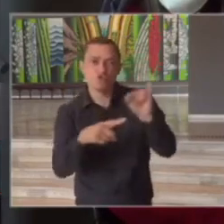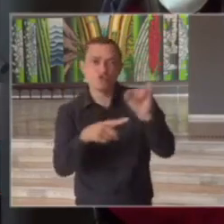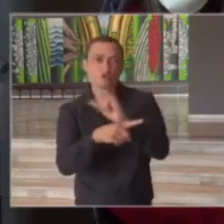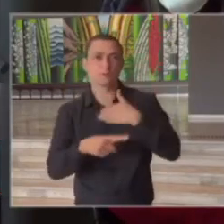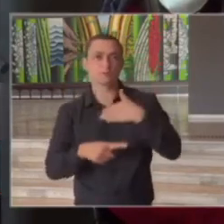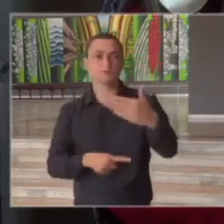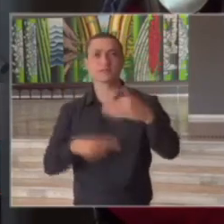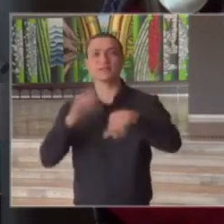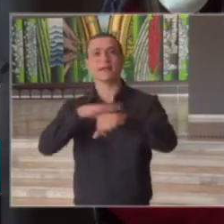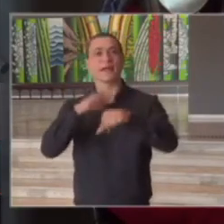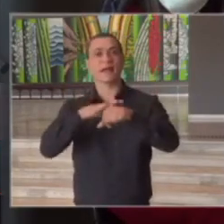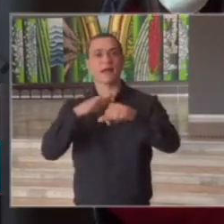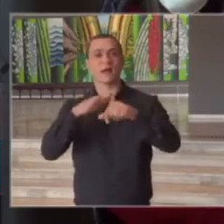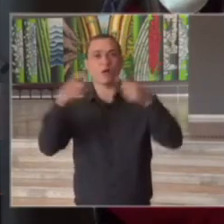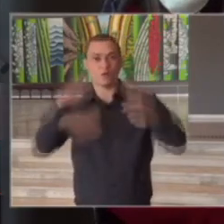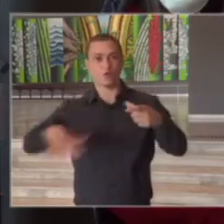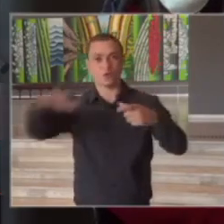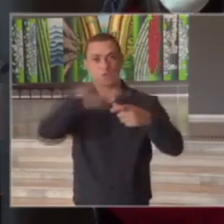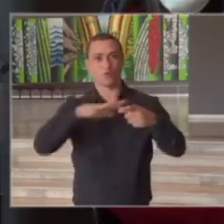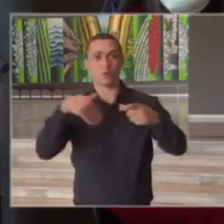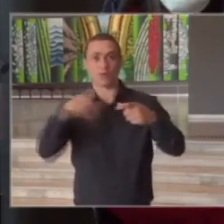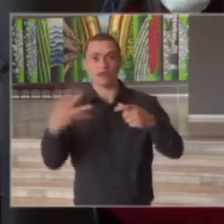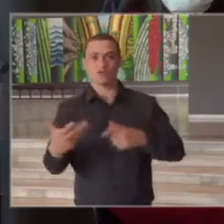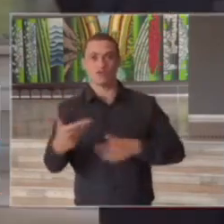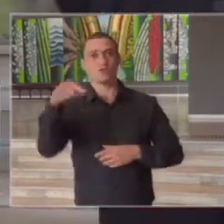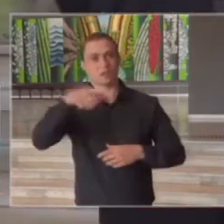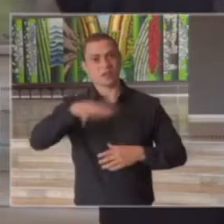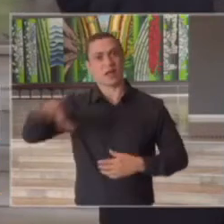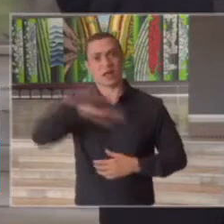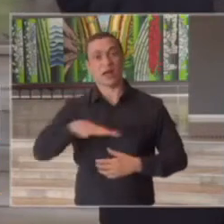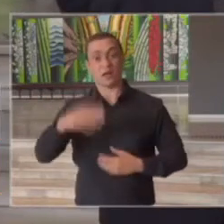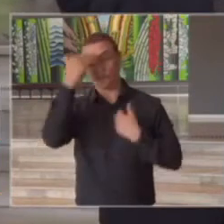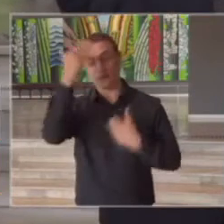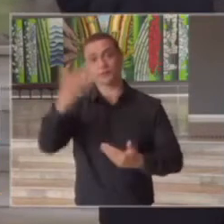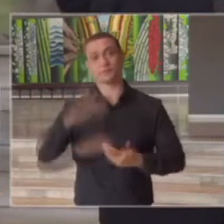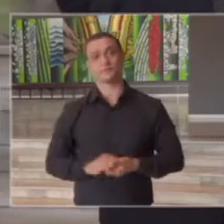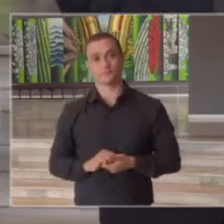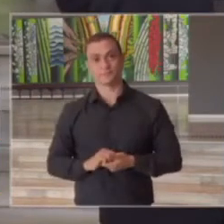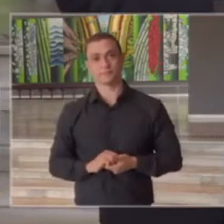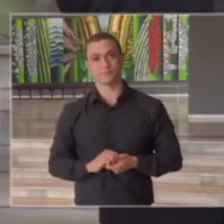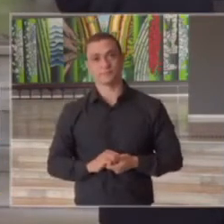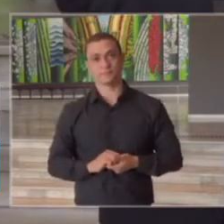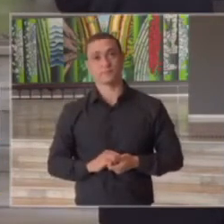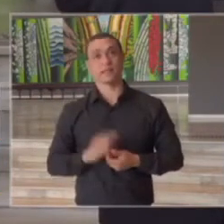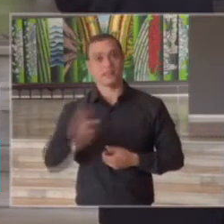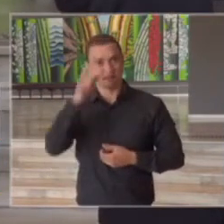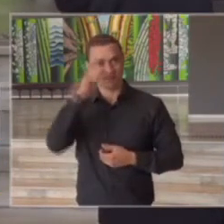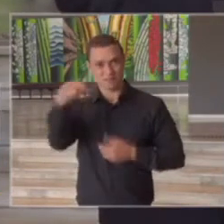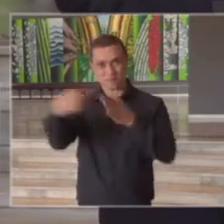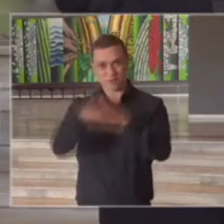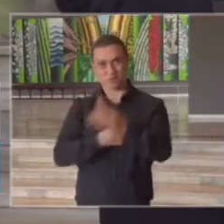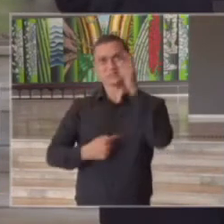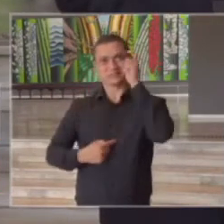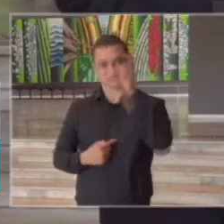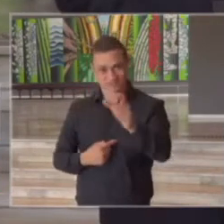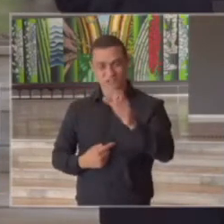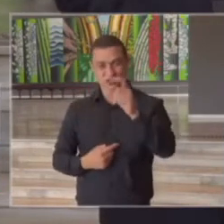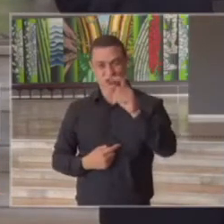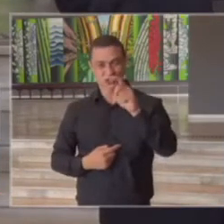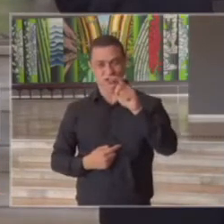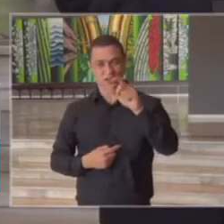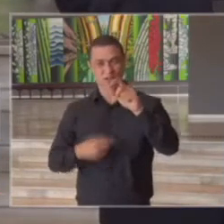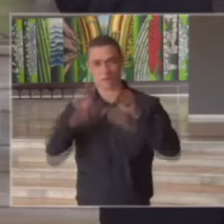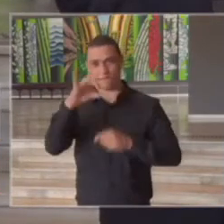formação de um ambiente mais dinâmico nesse setor obrigado bem interessante sua pergunta Vitor eu começo a responder e